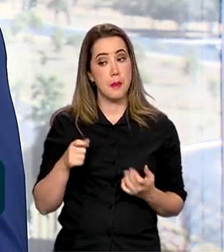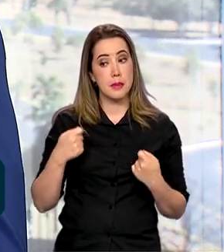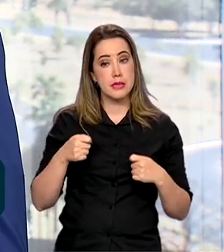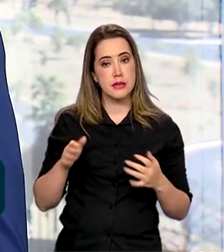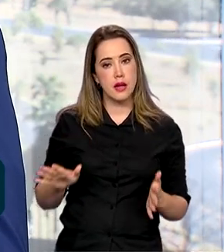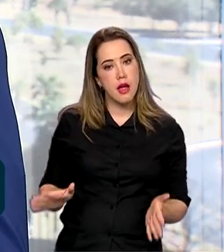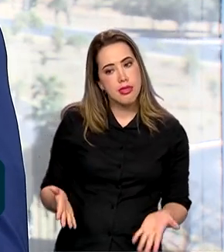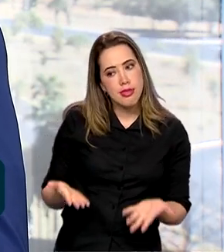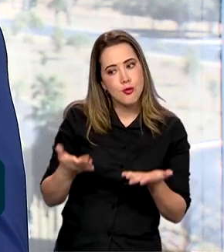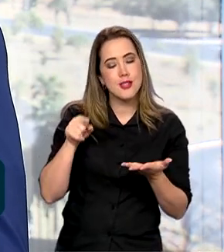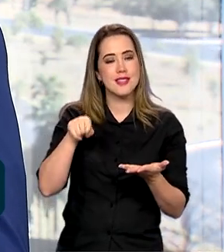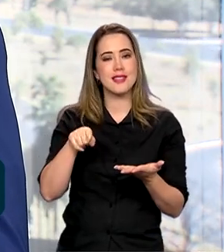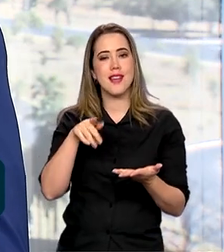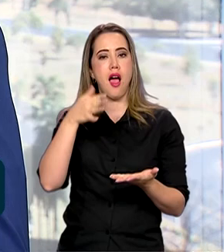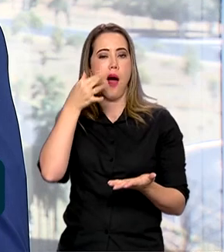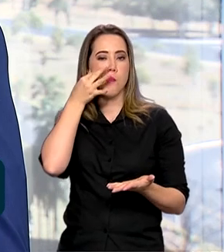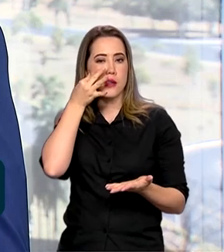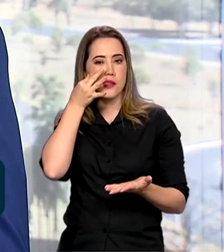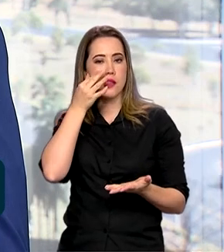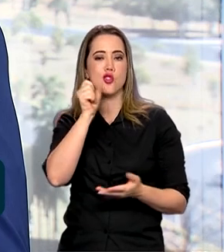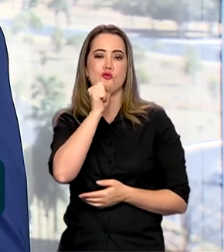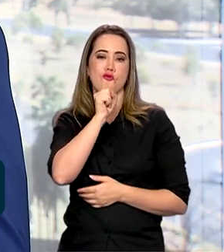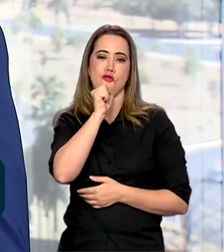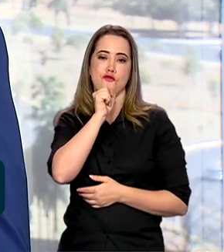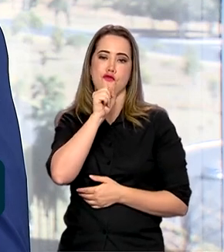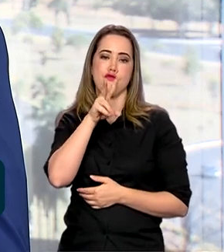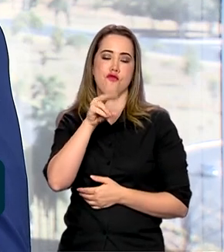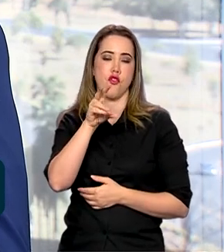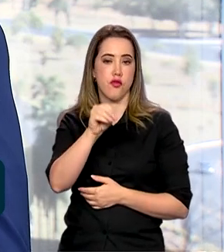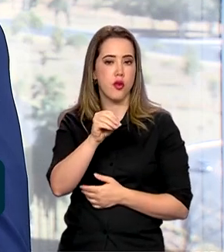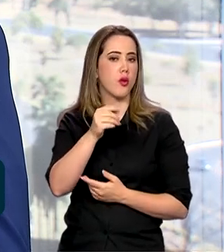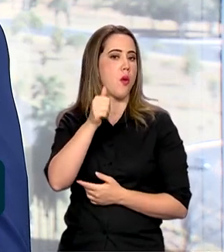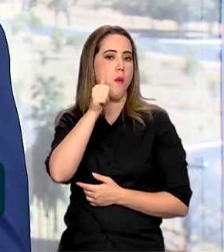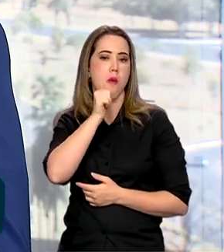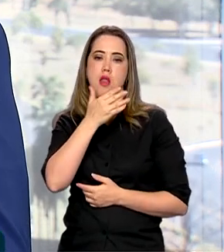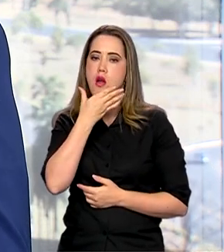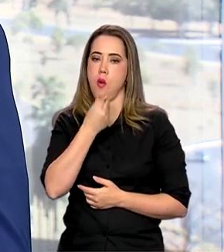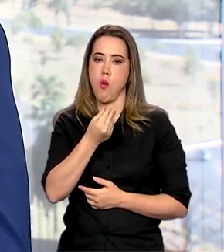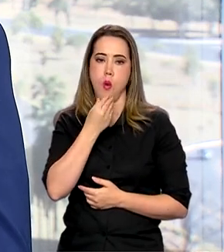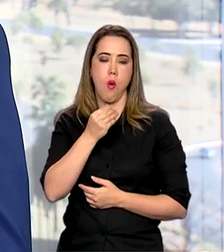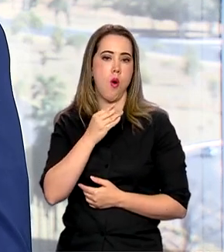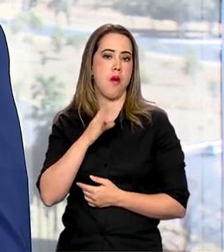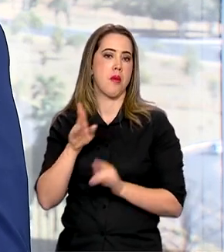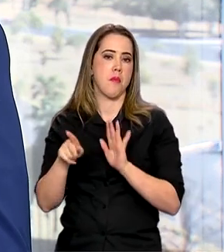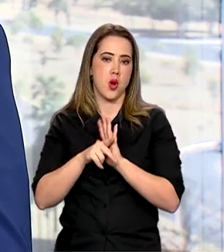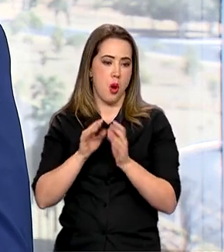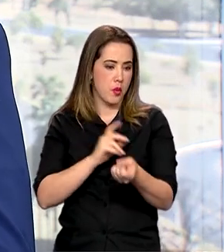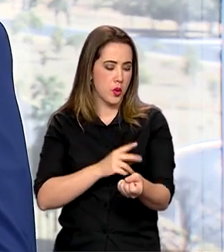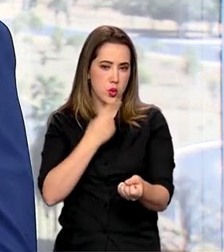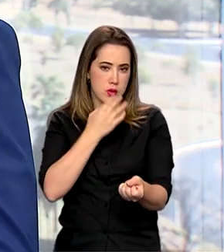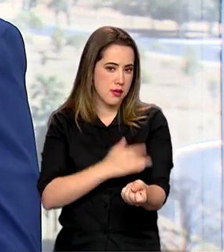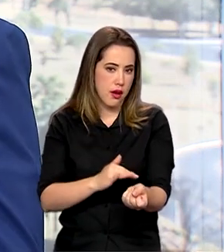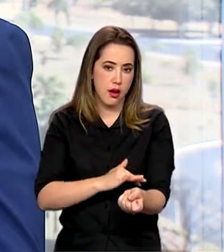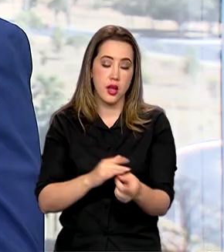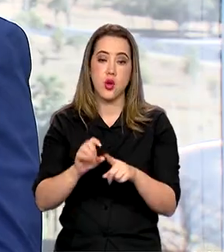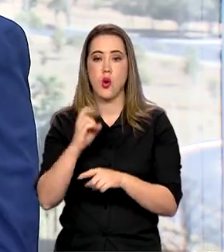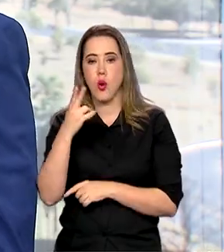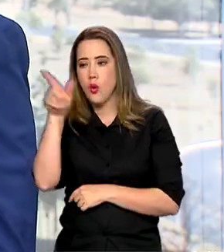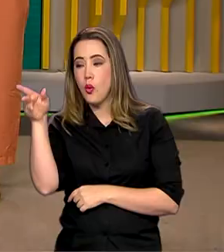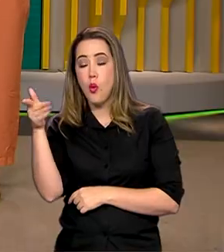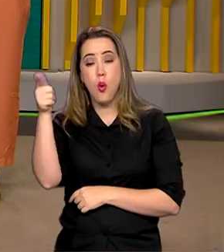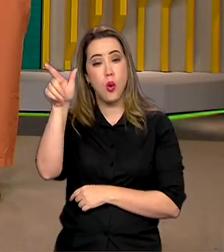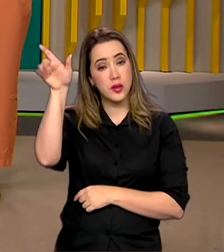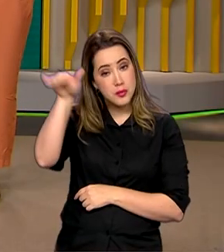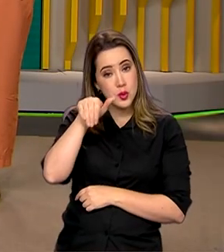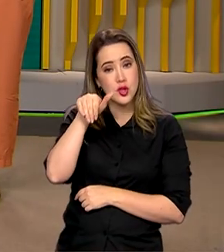a presença de avôs e de avós. Sejam os avôs e avós biológicos ou aqueles que a gente acaba convidando para